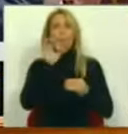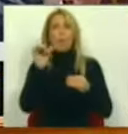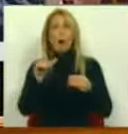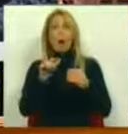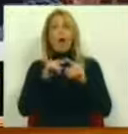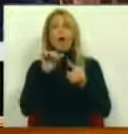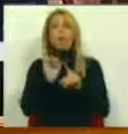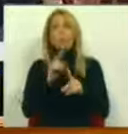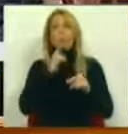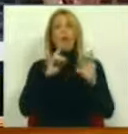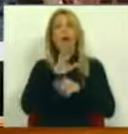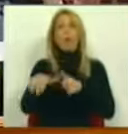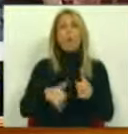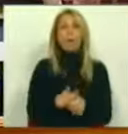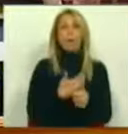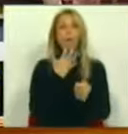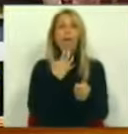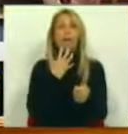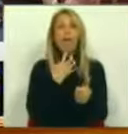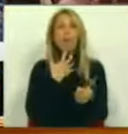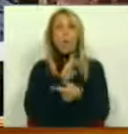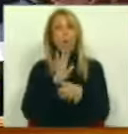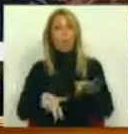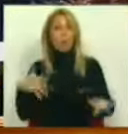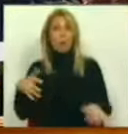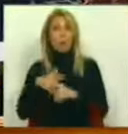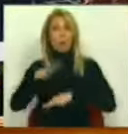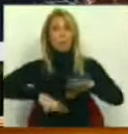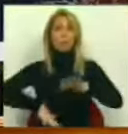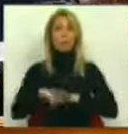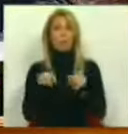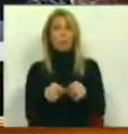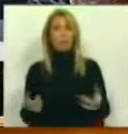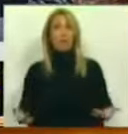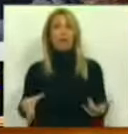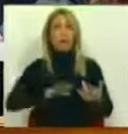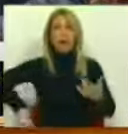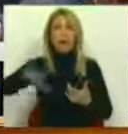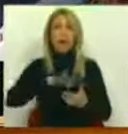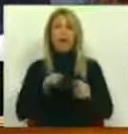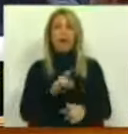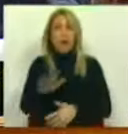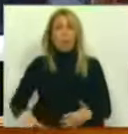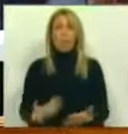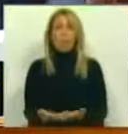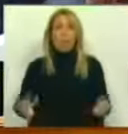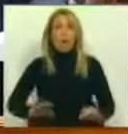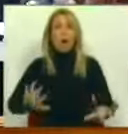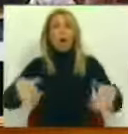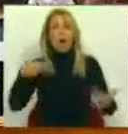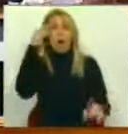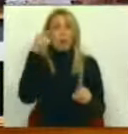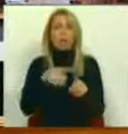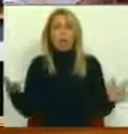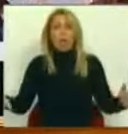no acompanhamento e no escrutínio que cabe ao Parlamento neste domínio. É, portanto, uma daquelas propostas que não tem qualquer alcance, que não